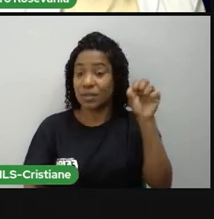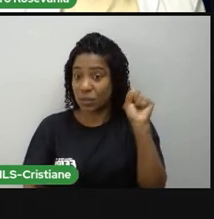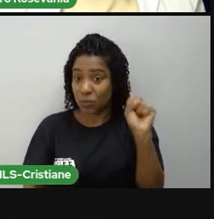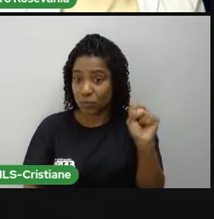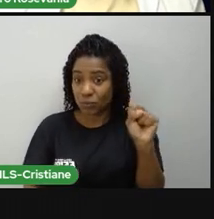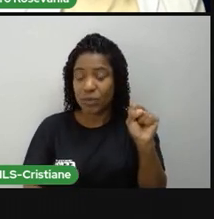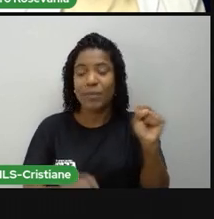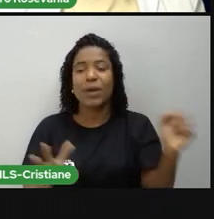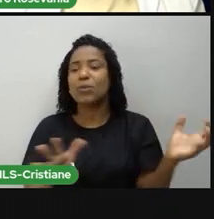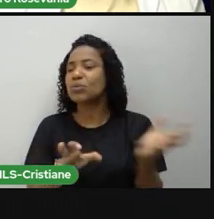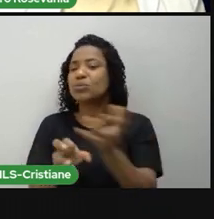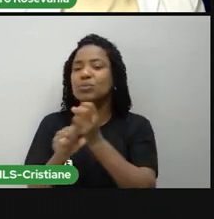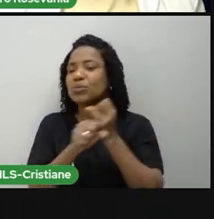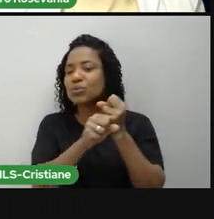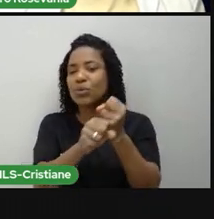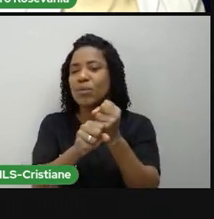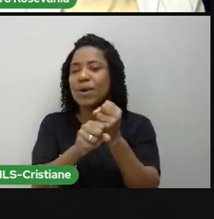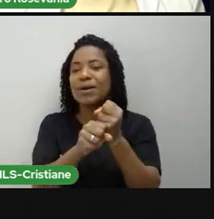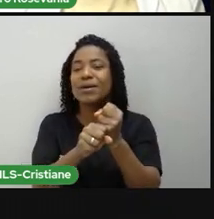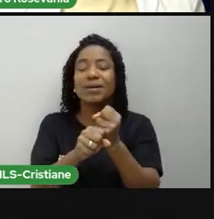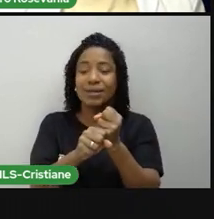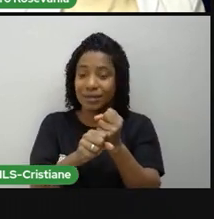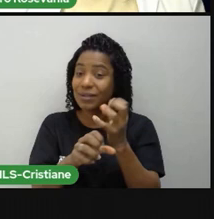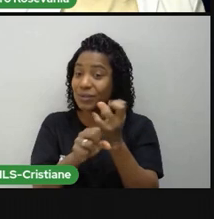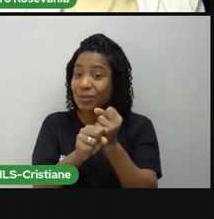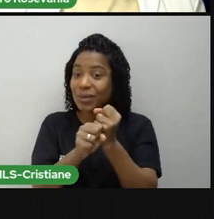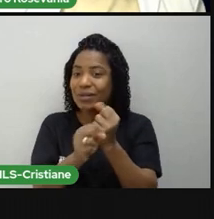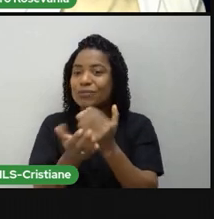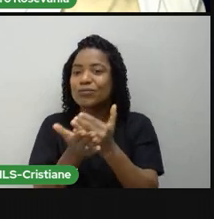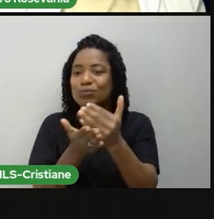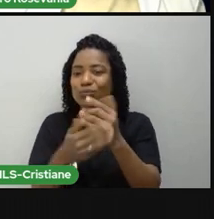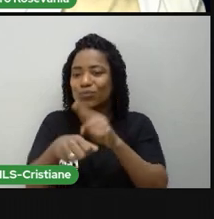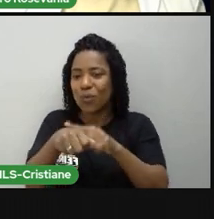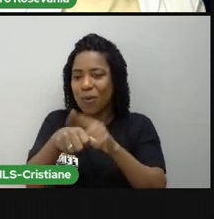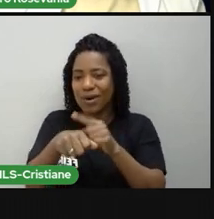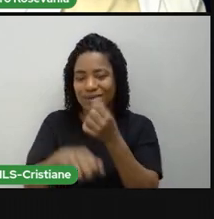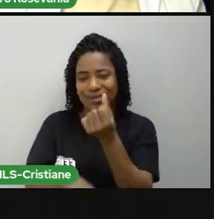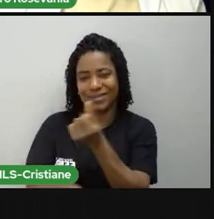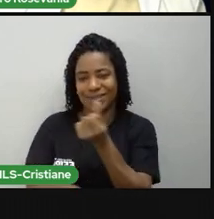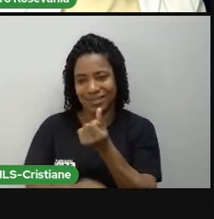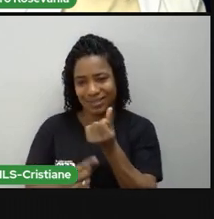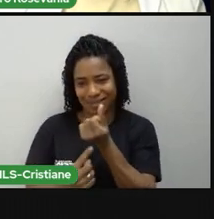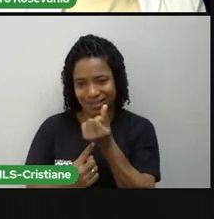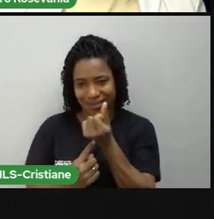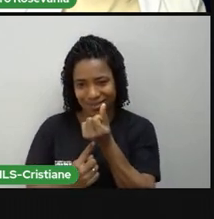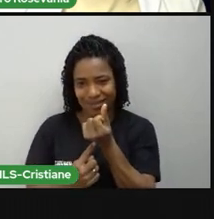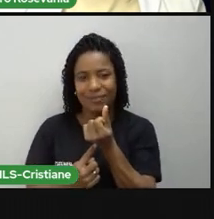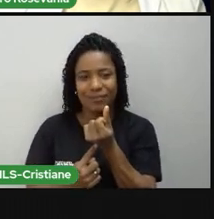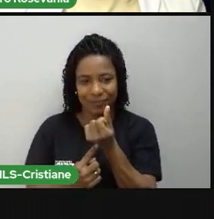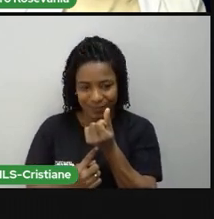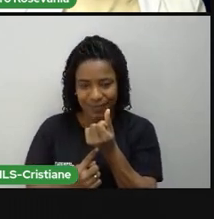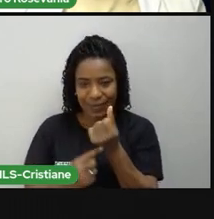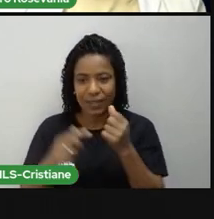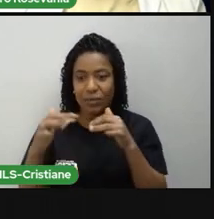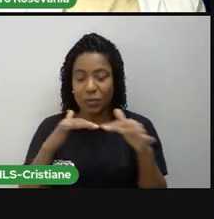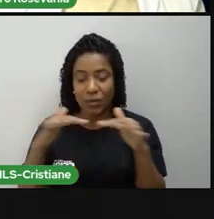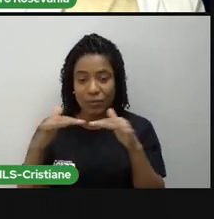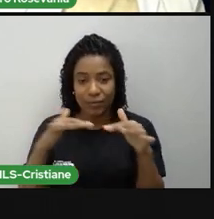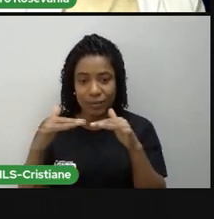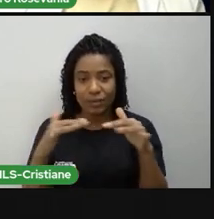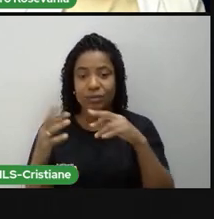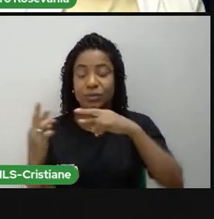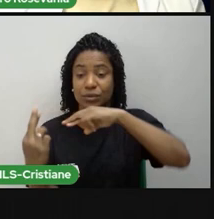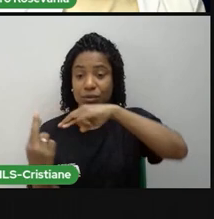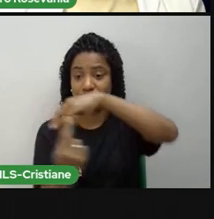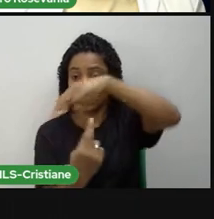Chega no final de 365 dias, a gente chega com 6 horas a mais. Quando a gente executa, então aqui eu tenho um movimento de rotação